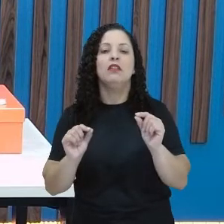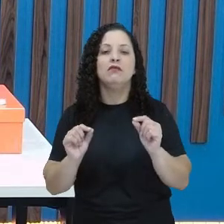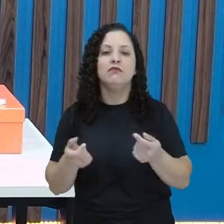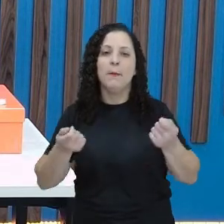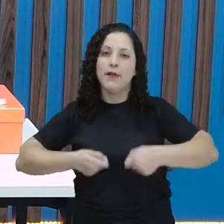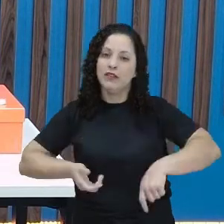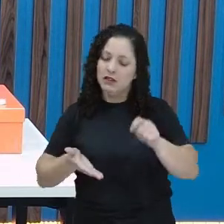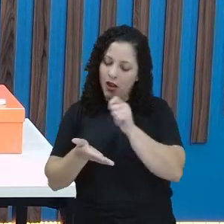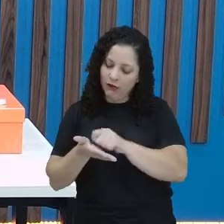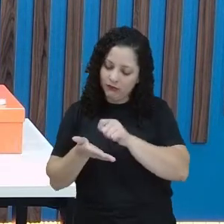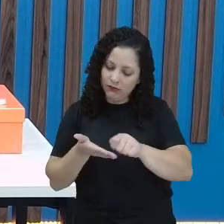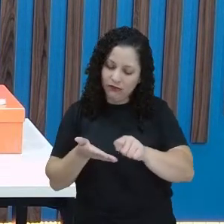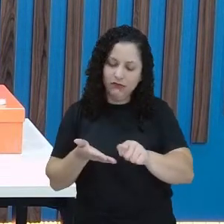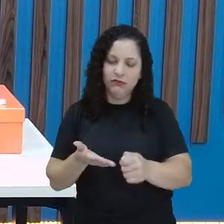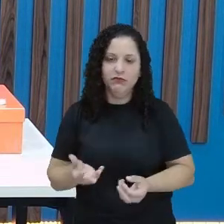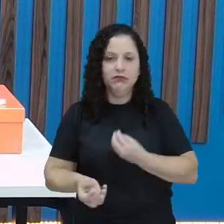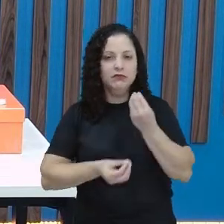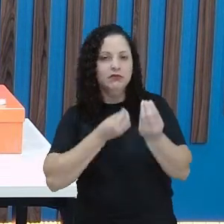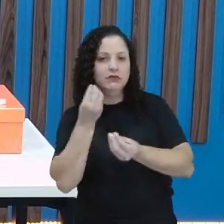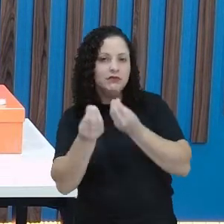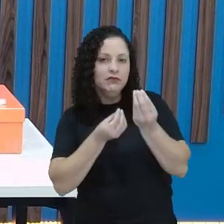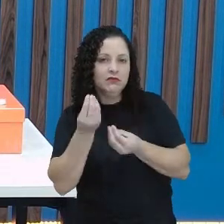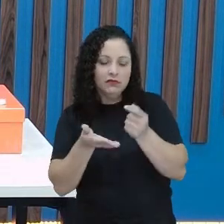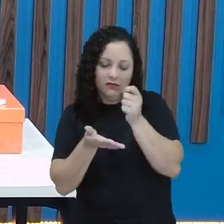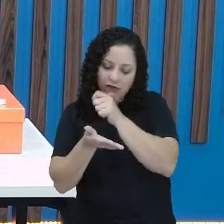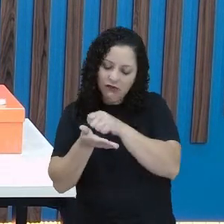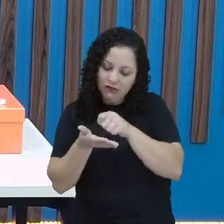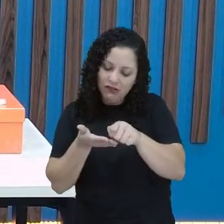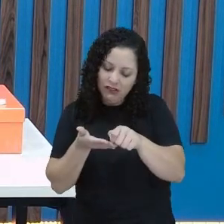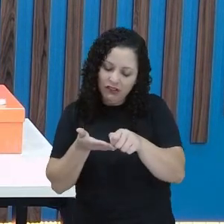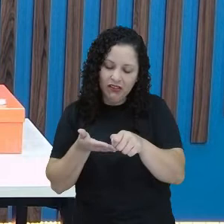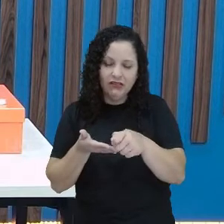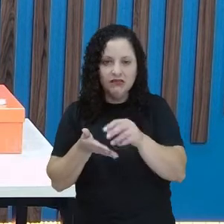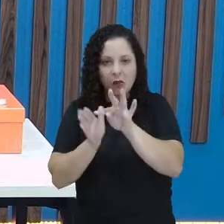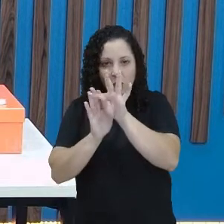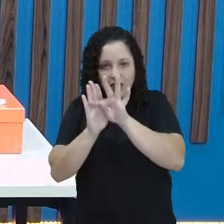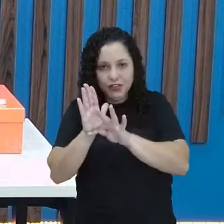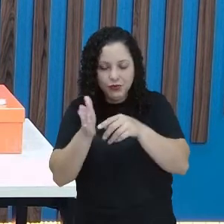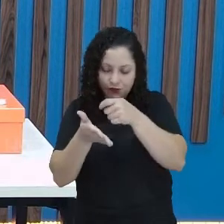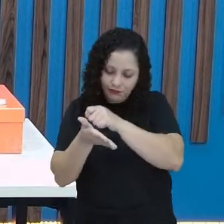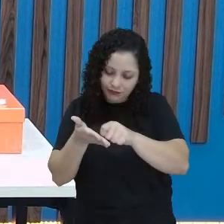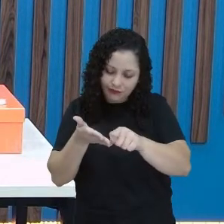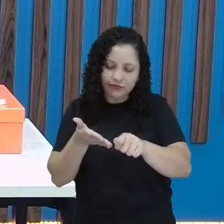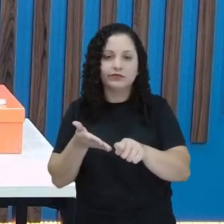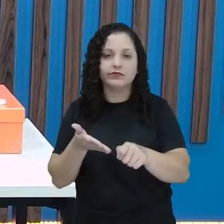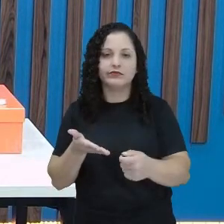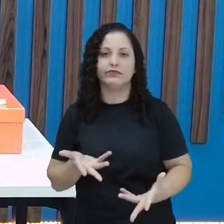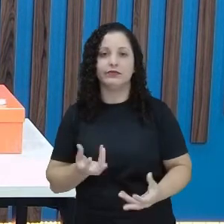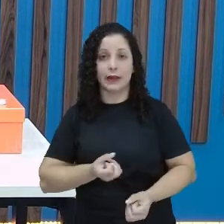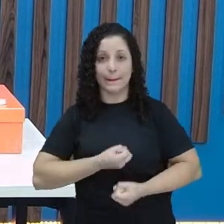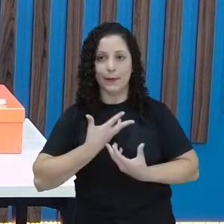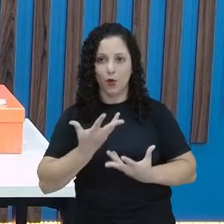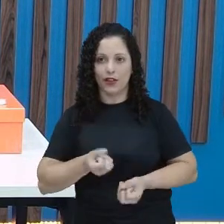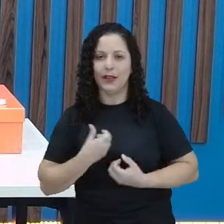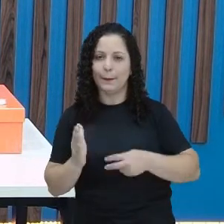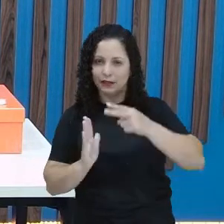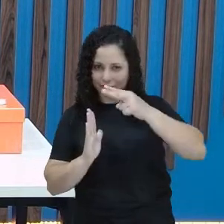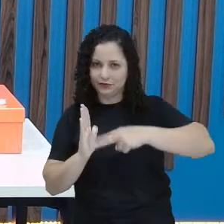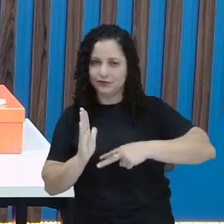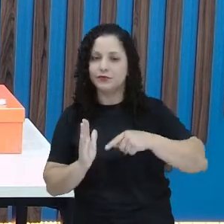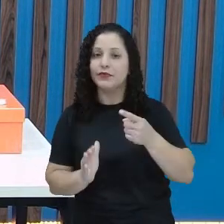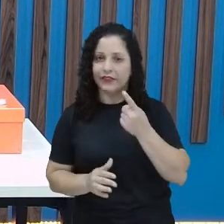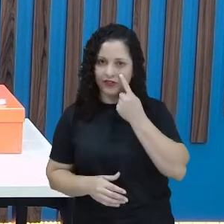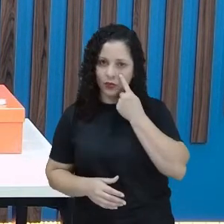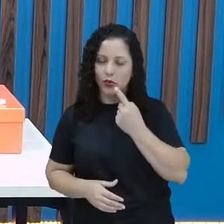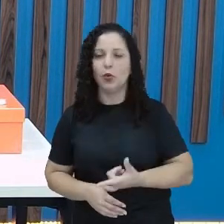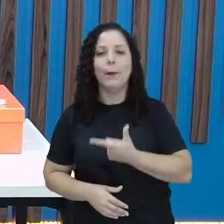bilhete? Como será que ficou essa escrita, essa queixa desse menino? A gente lê o poema e verificamos que ele está